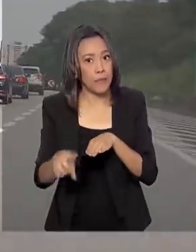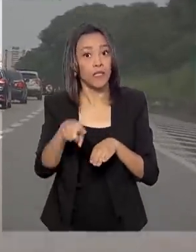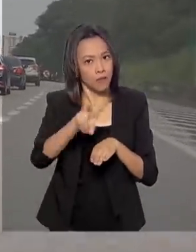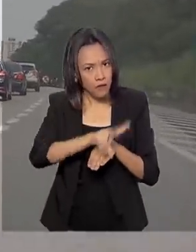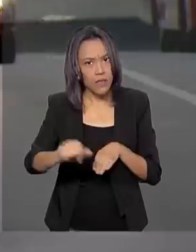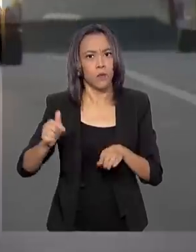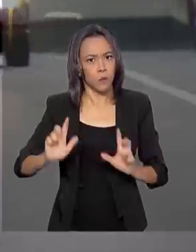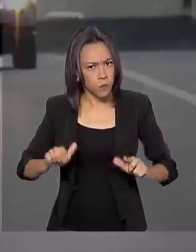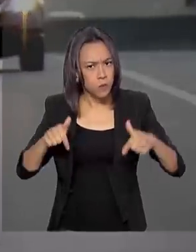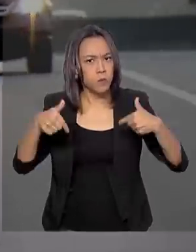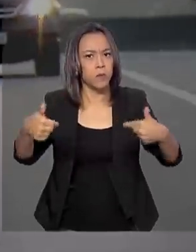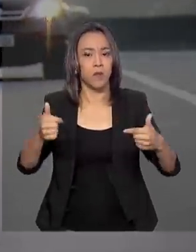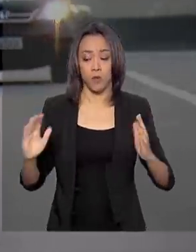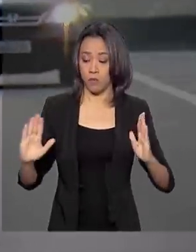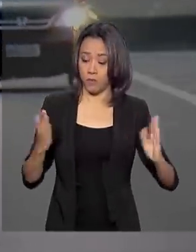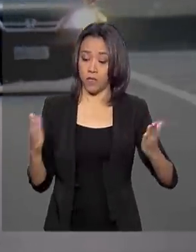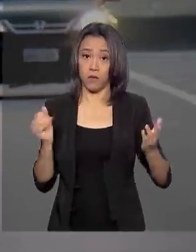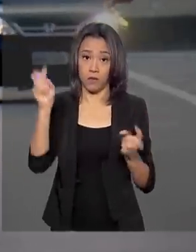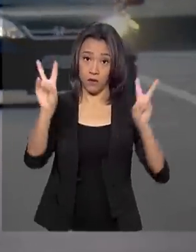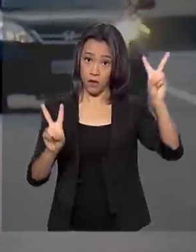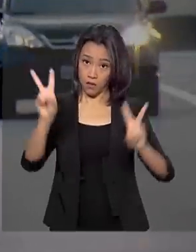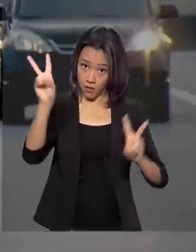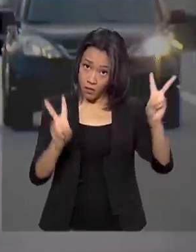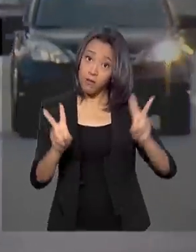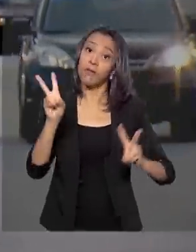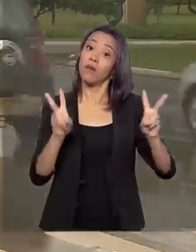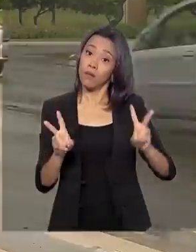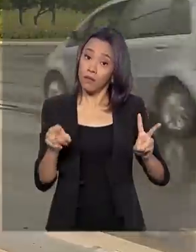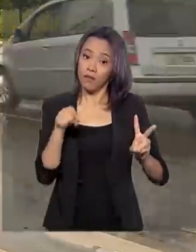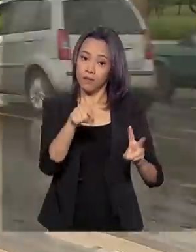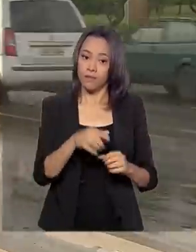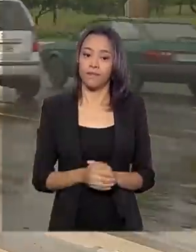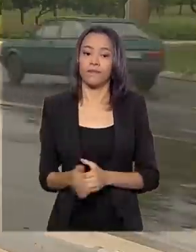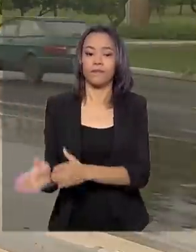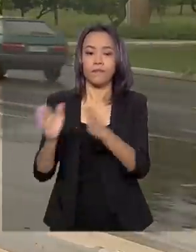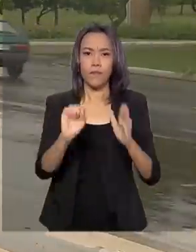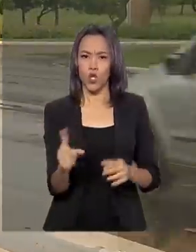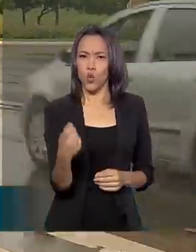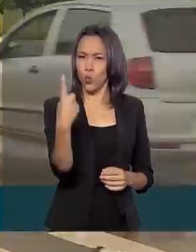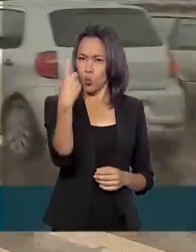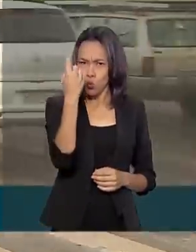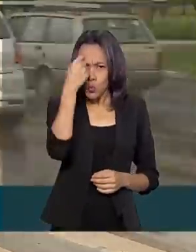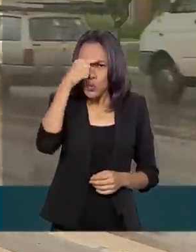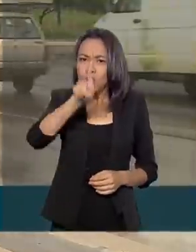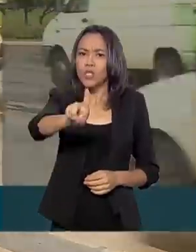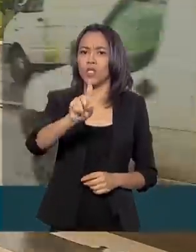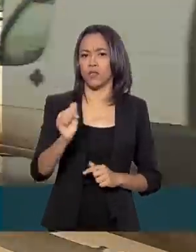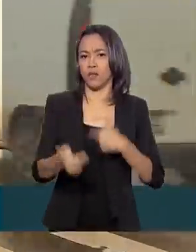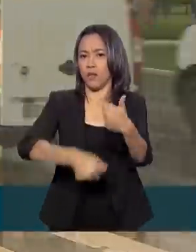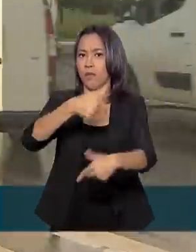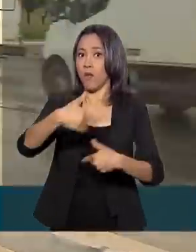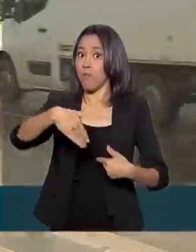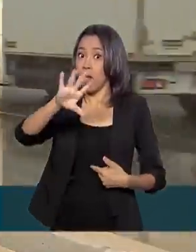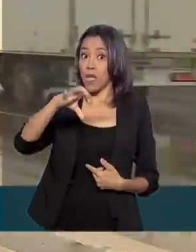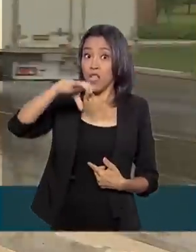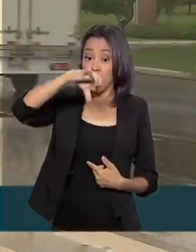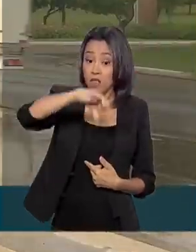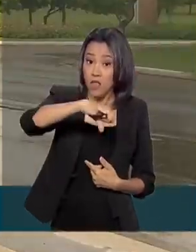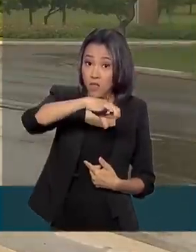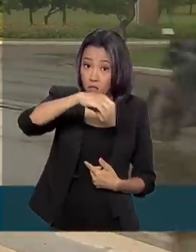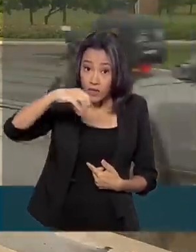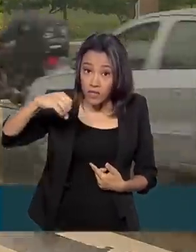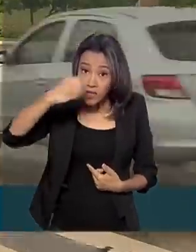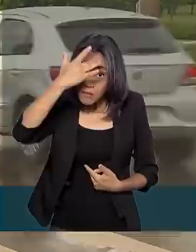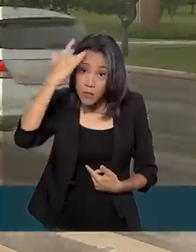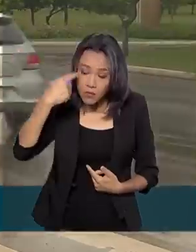intensificado durante o carnaval dentro da Operação Rodovida. Em um único dia de operação, mais de 900 pessoas